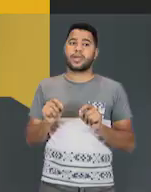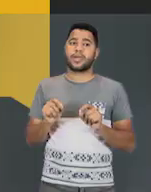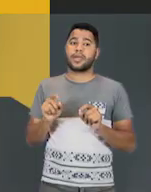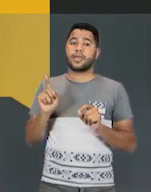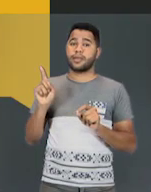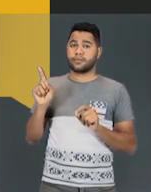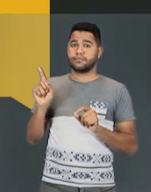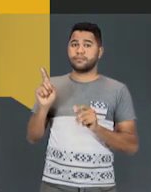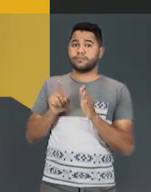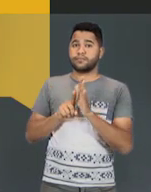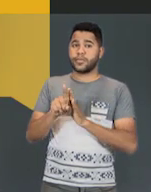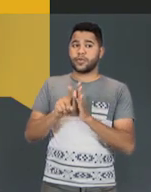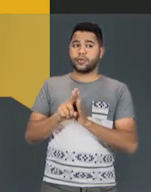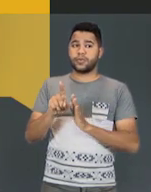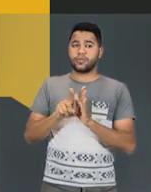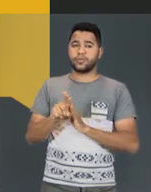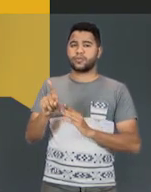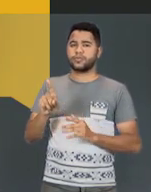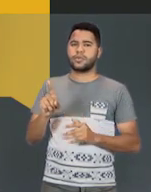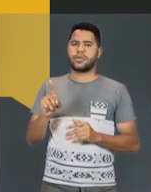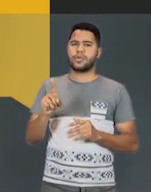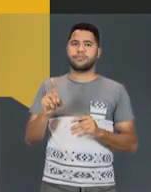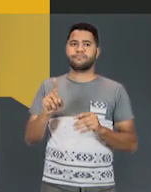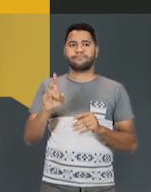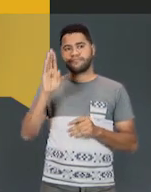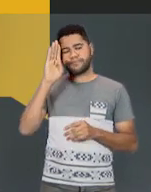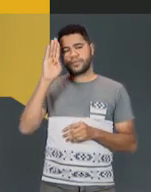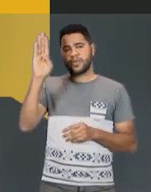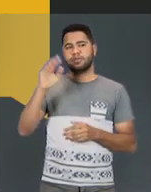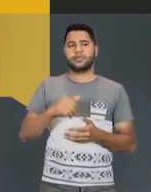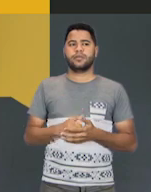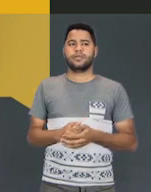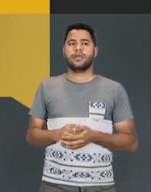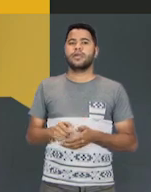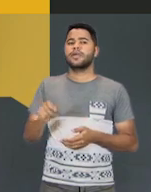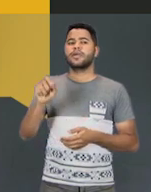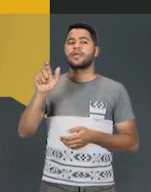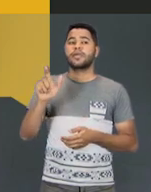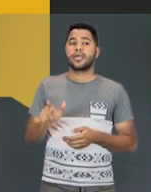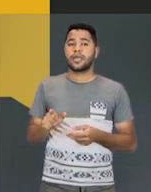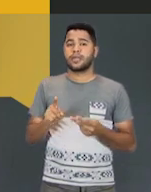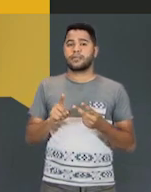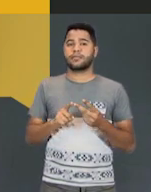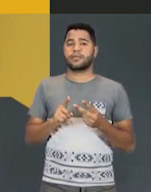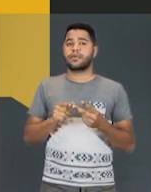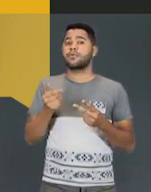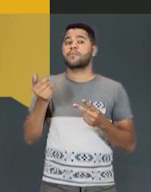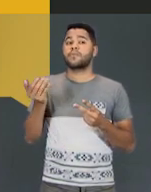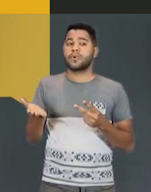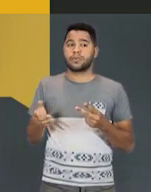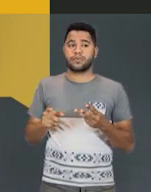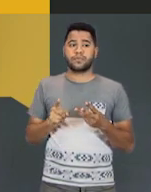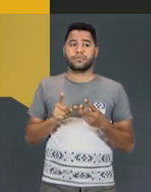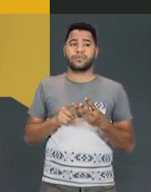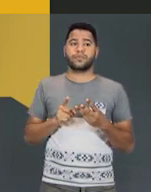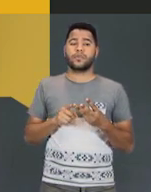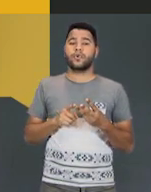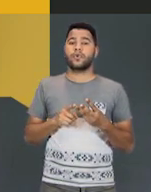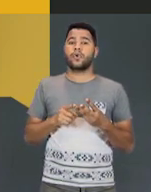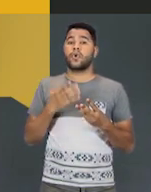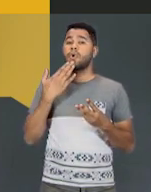Que são quais? São as perguntas chaves em inglês. Who, quem, when, quando,